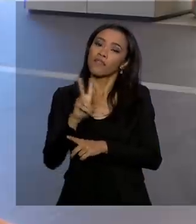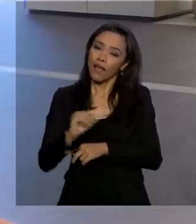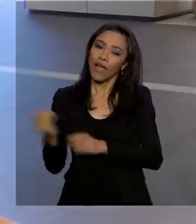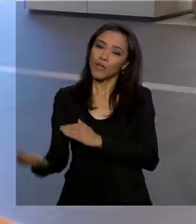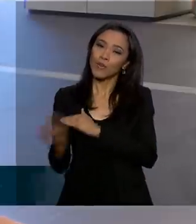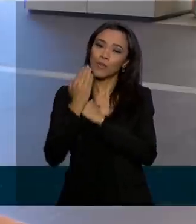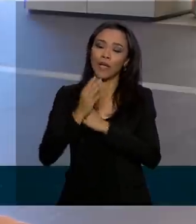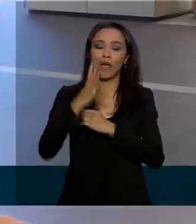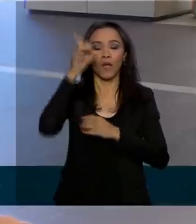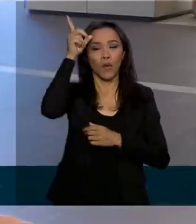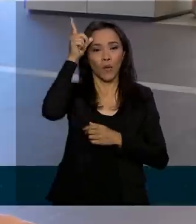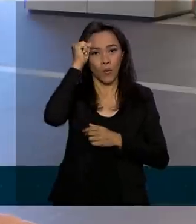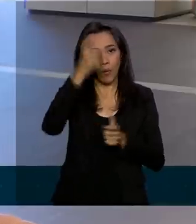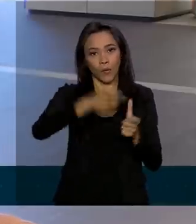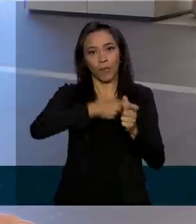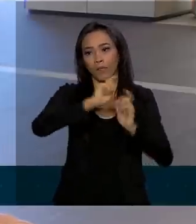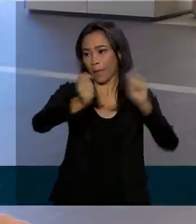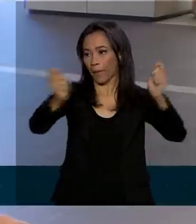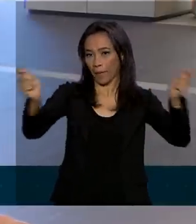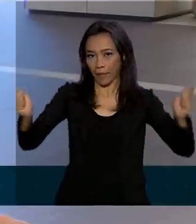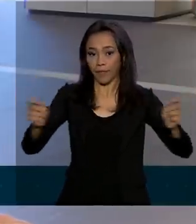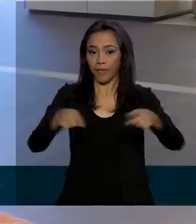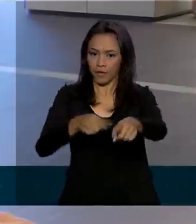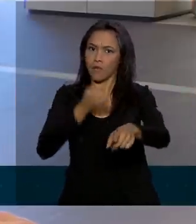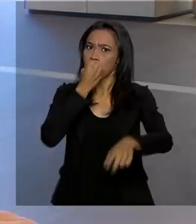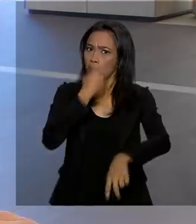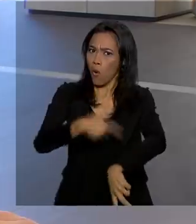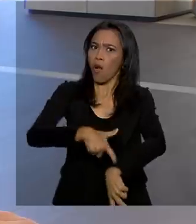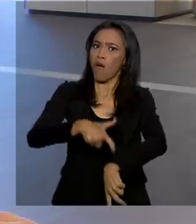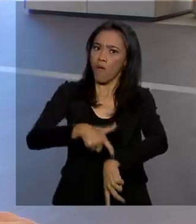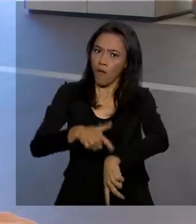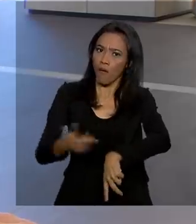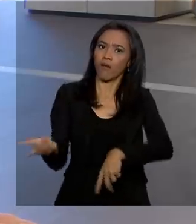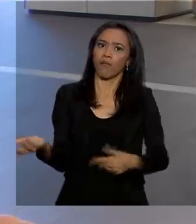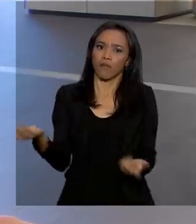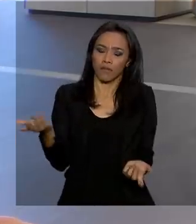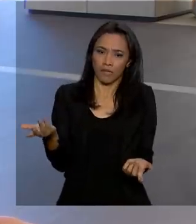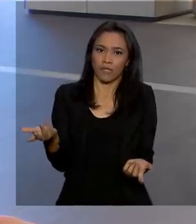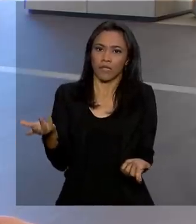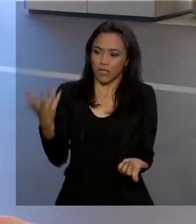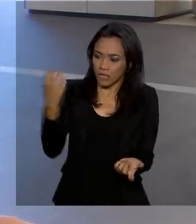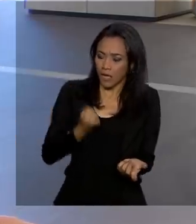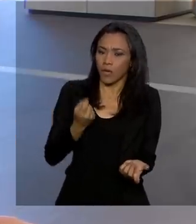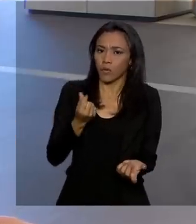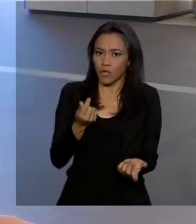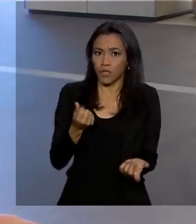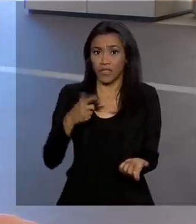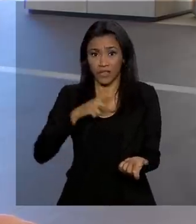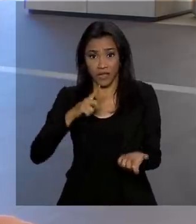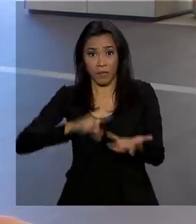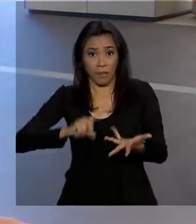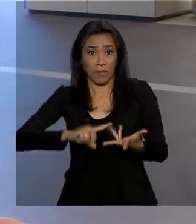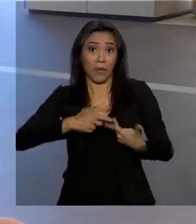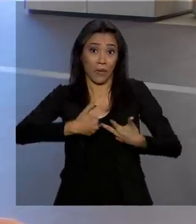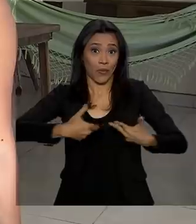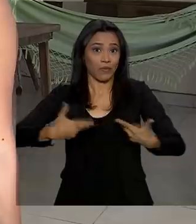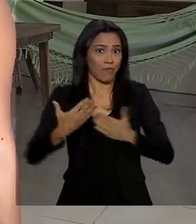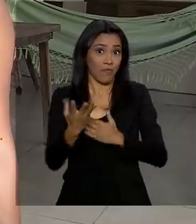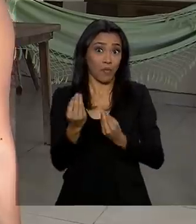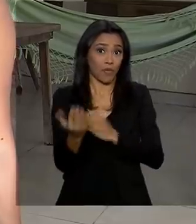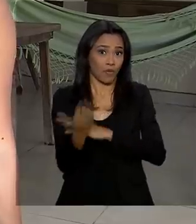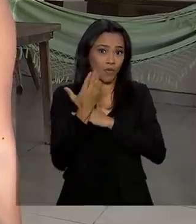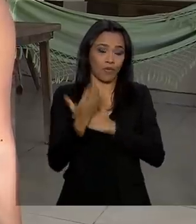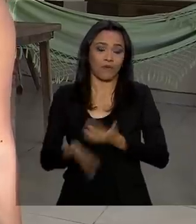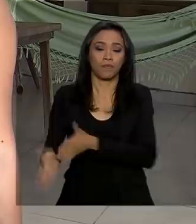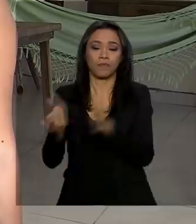Vem em boa hora. Assim, dá mais assim, agora, com algumas coisas que eu estou, vai me ajudar bastante. Já